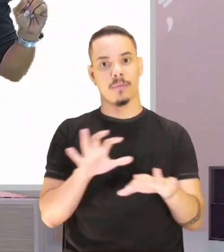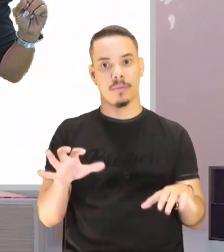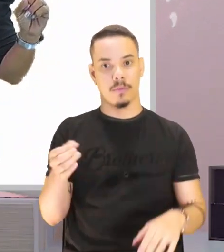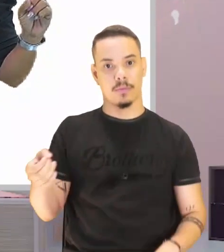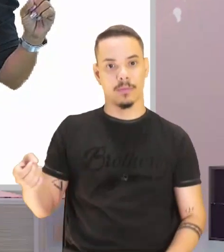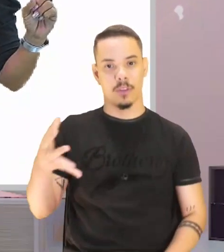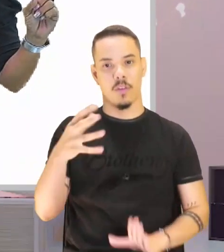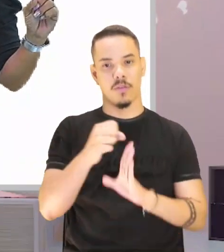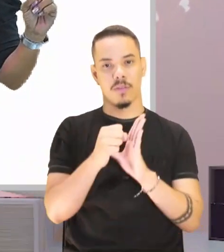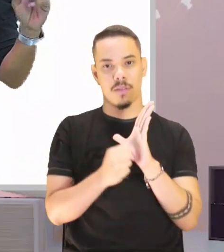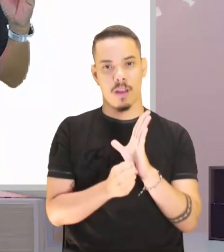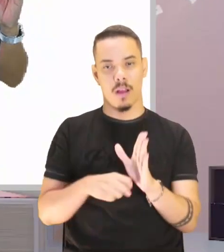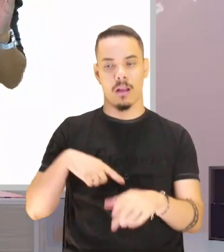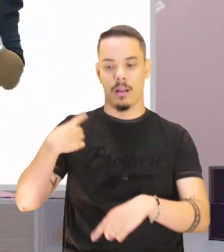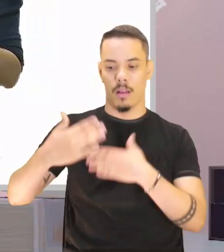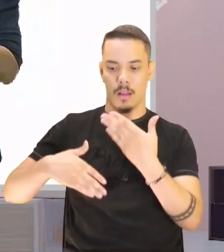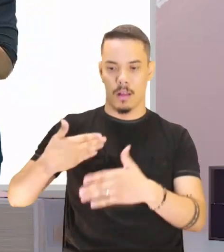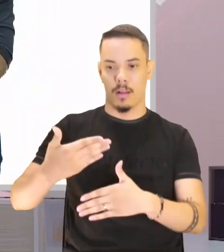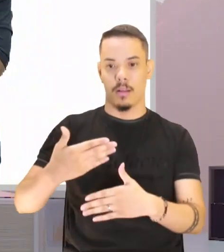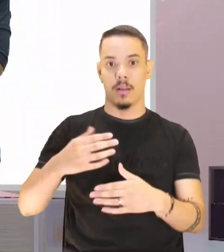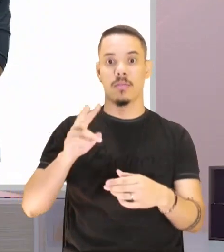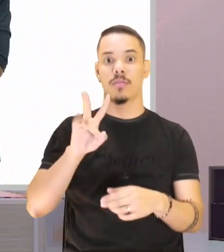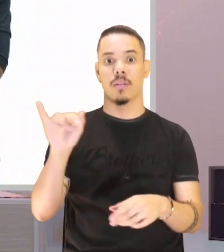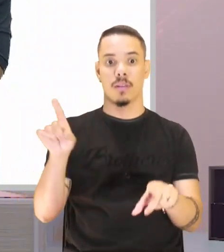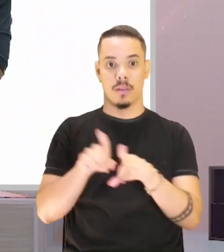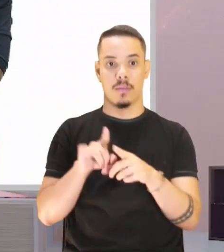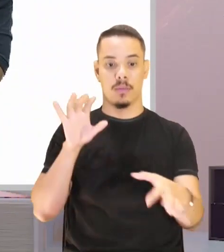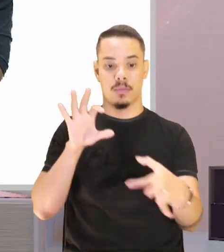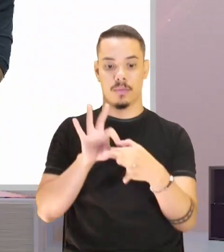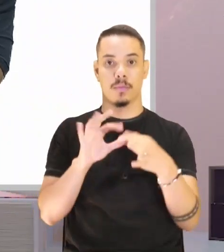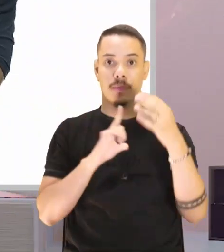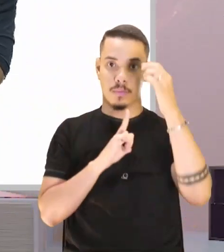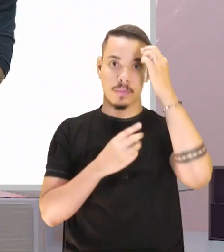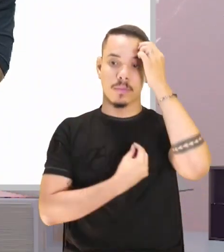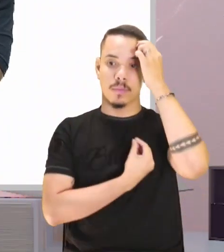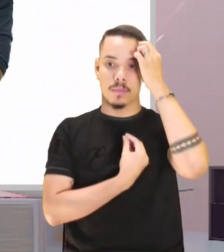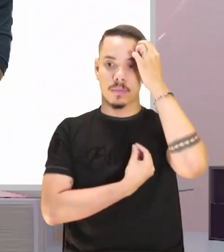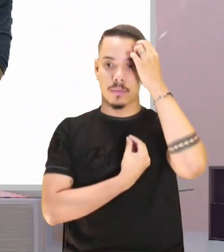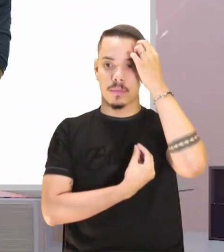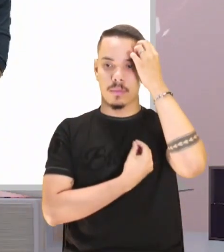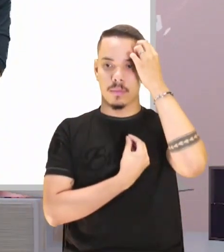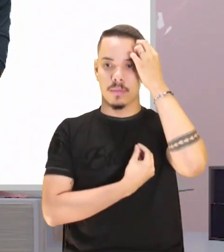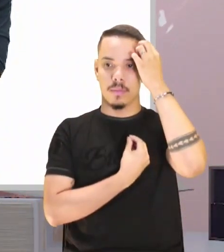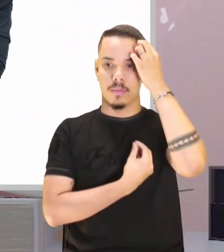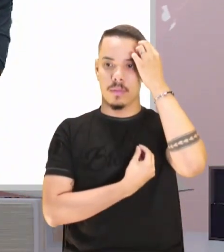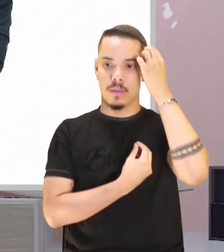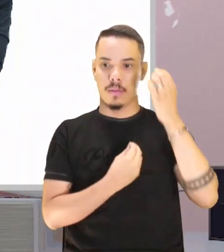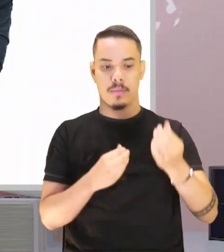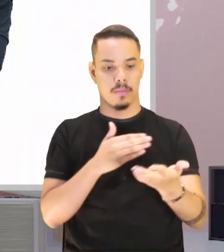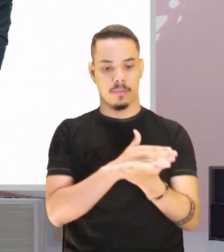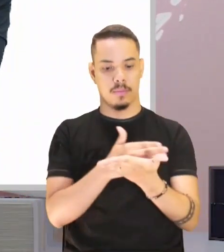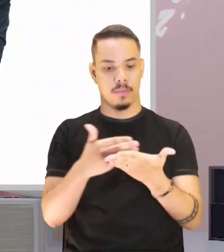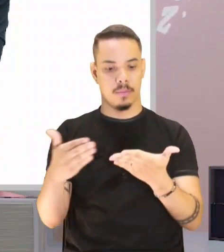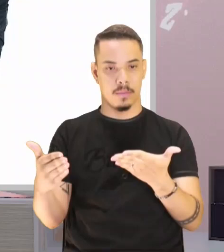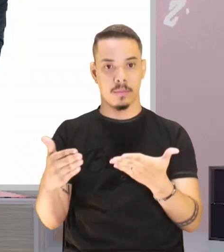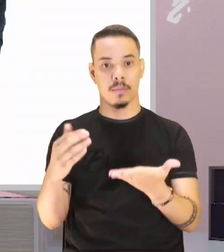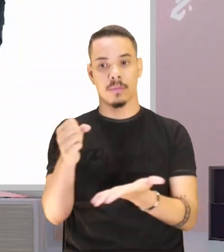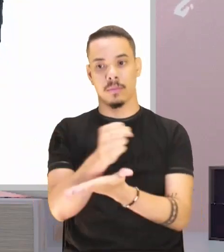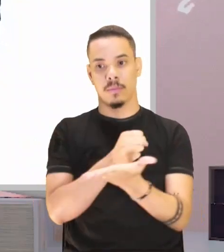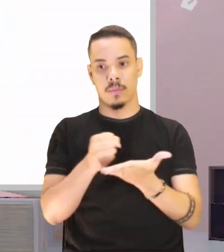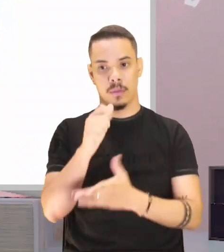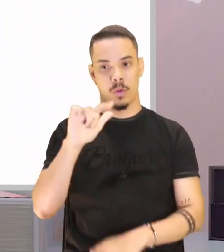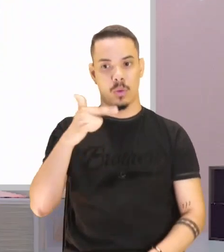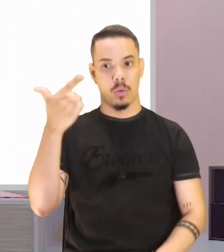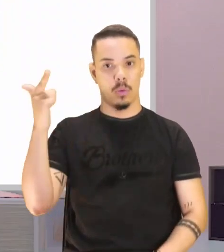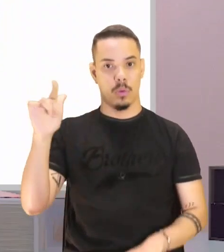novo século, né? Ela vai estar lá também presente e quando começar essa produção, baseado nesse outro